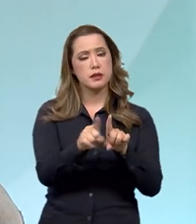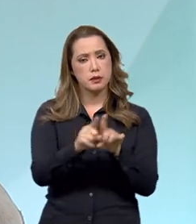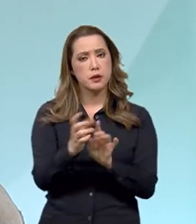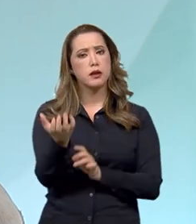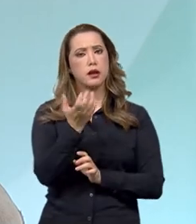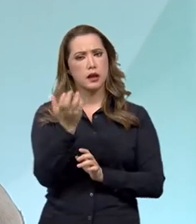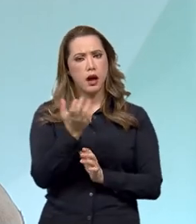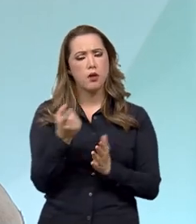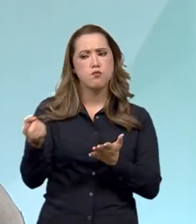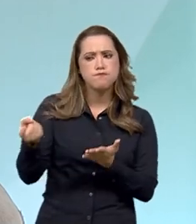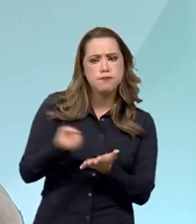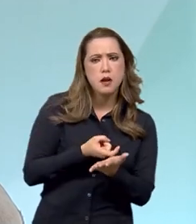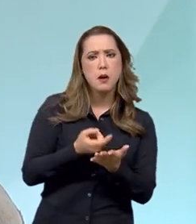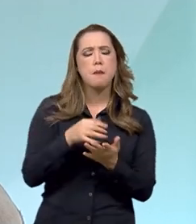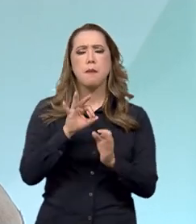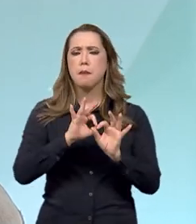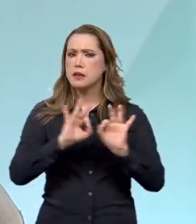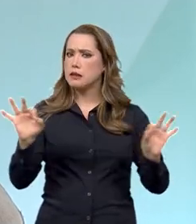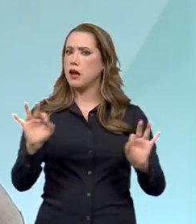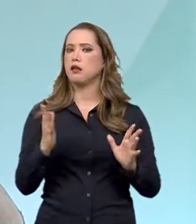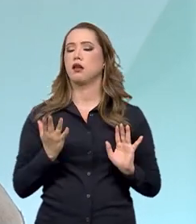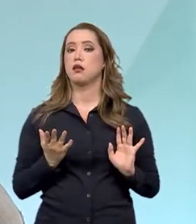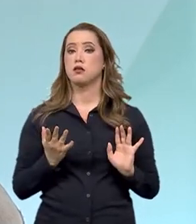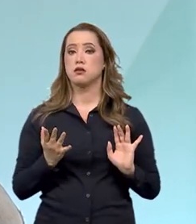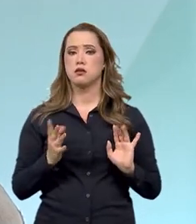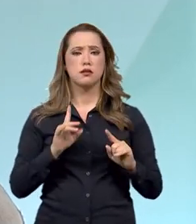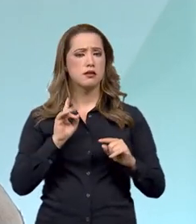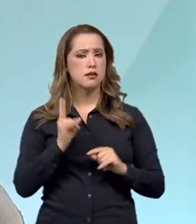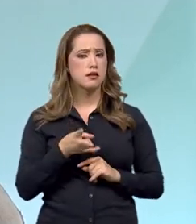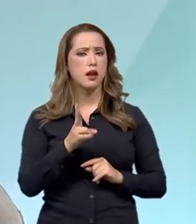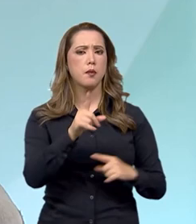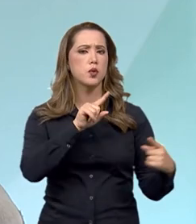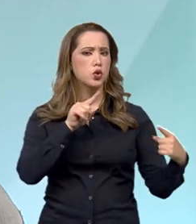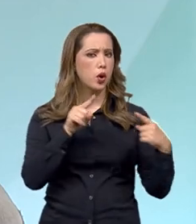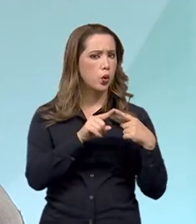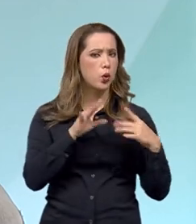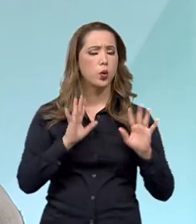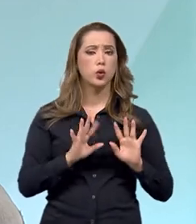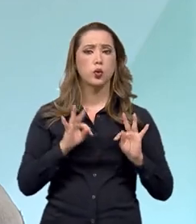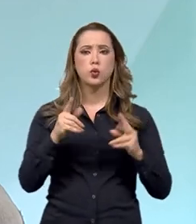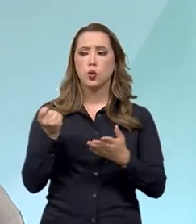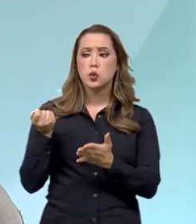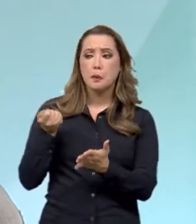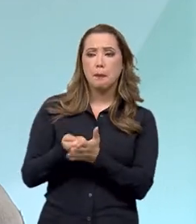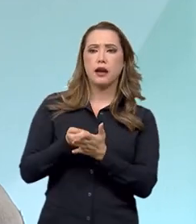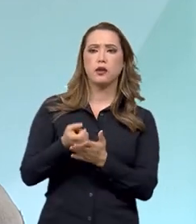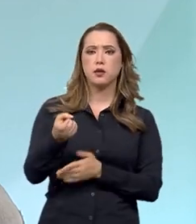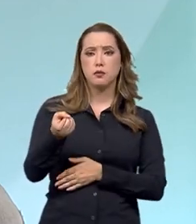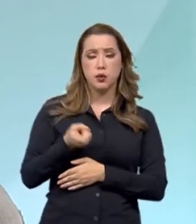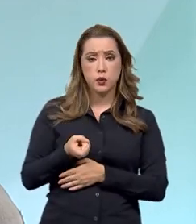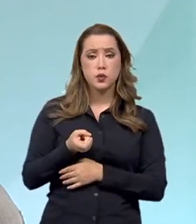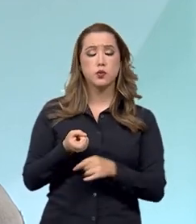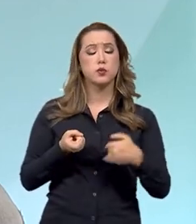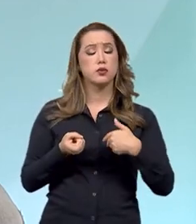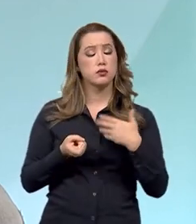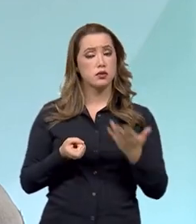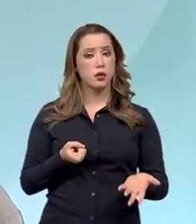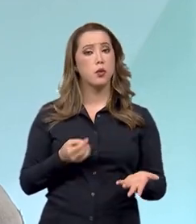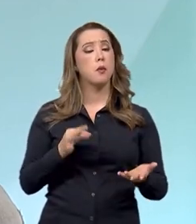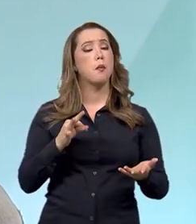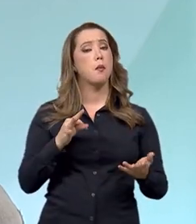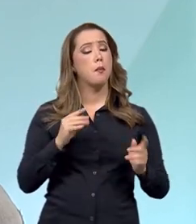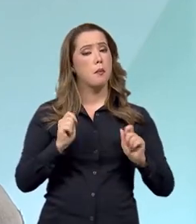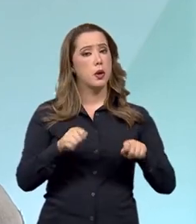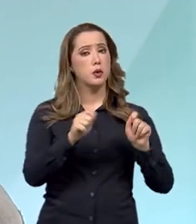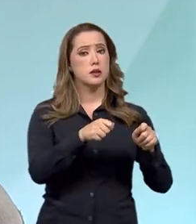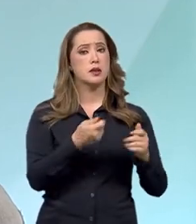tributos seja cada vez mais racional, de forma que todos paguem o tributo e, por essa razão, possam